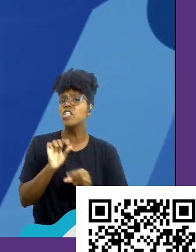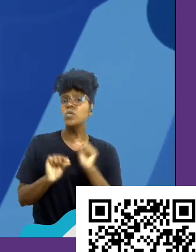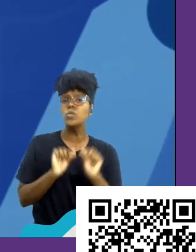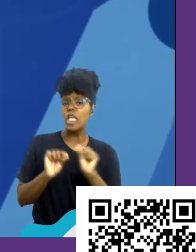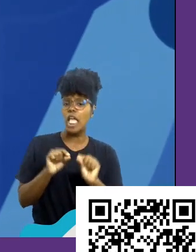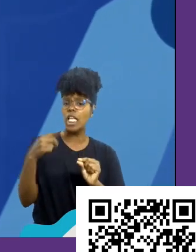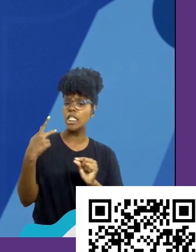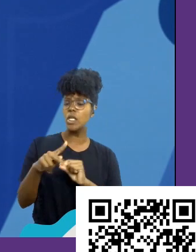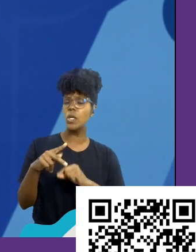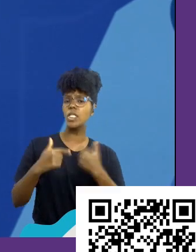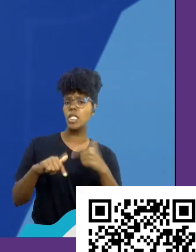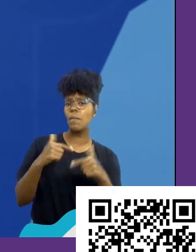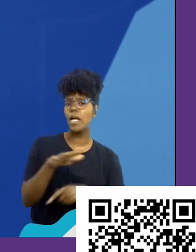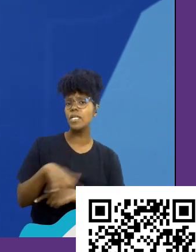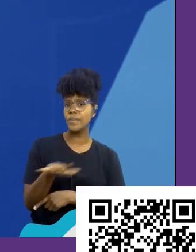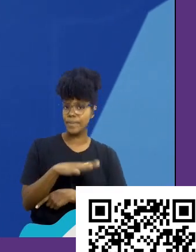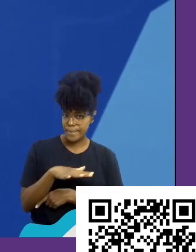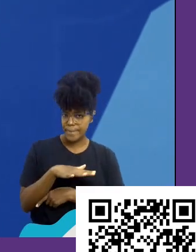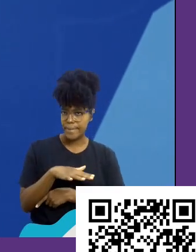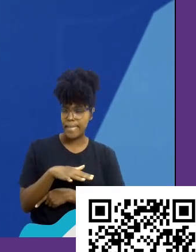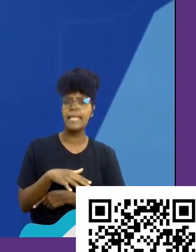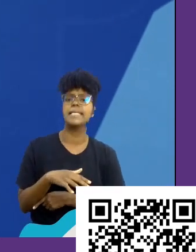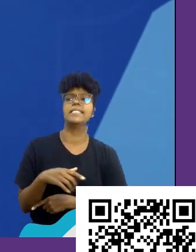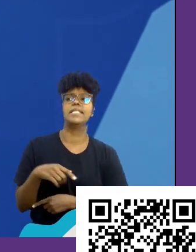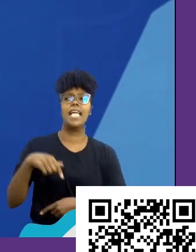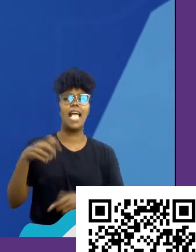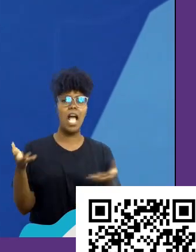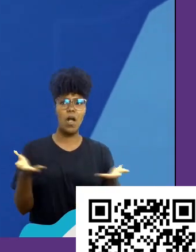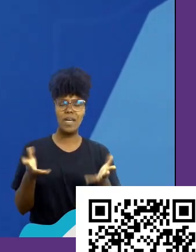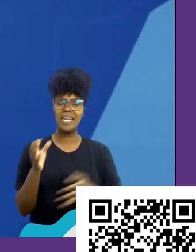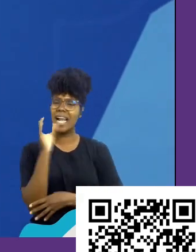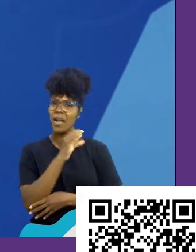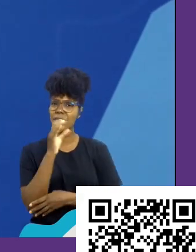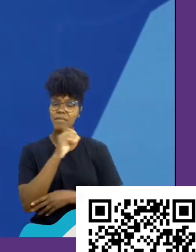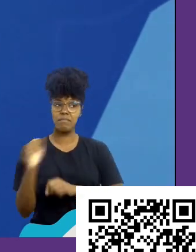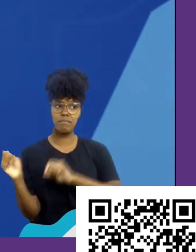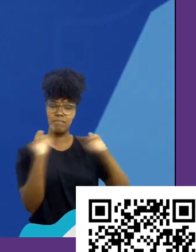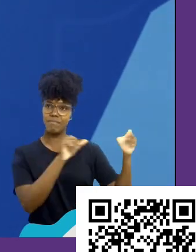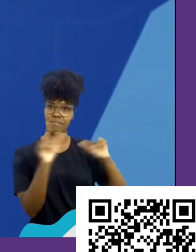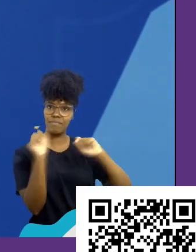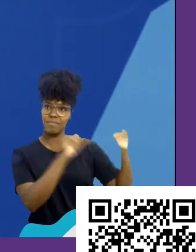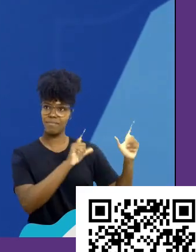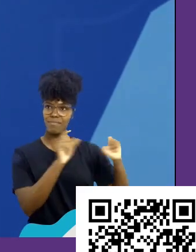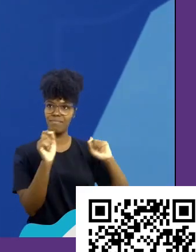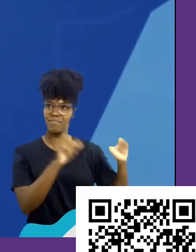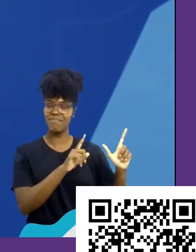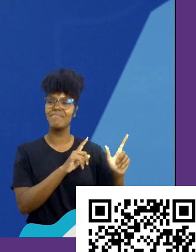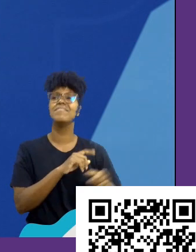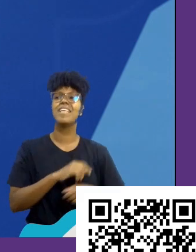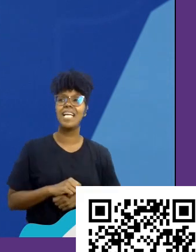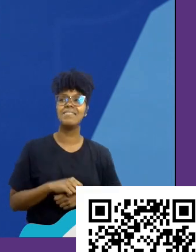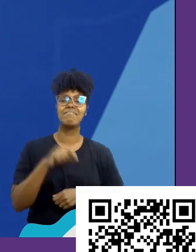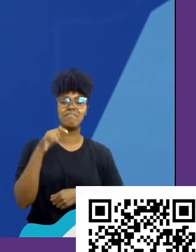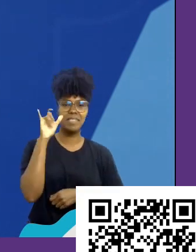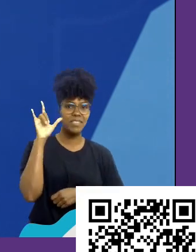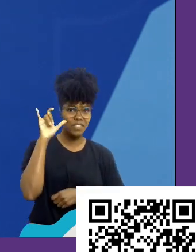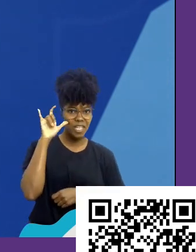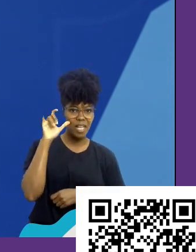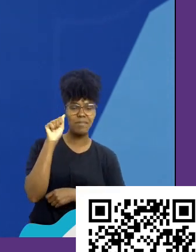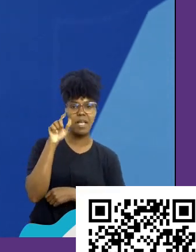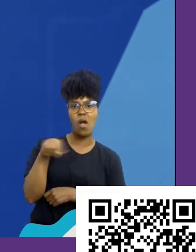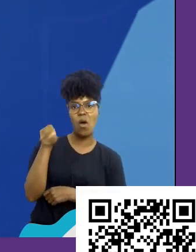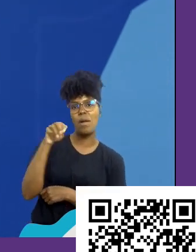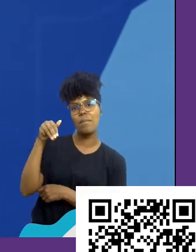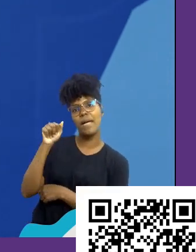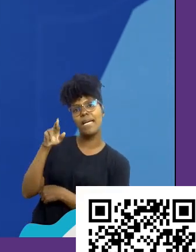eu vou passar aqui de novo rapidinho agora com umas imagens. Esse aqui é meu Instagram, arroba marianarreis.ra. Quem